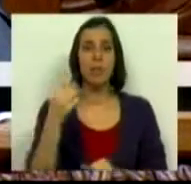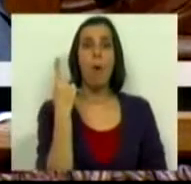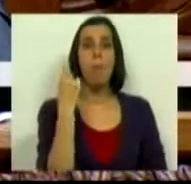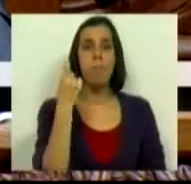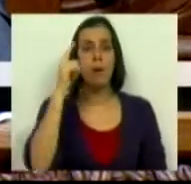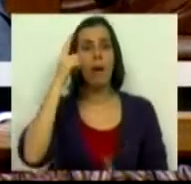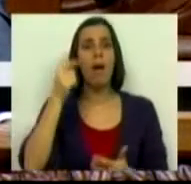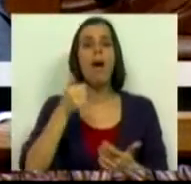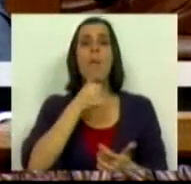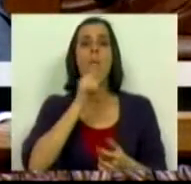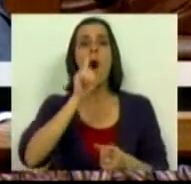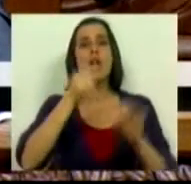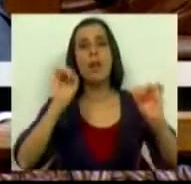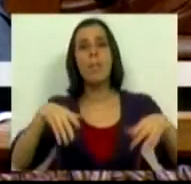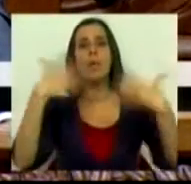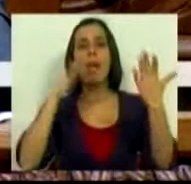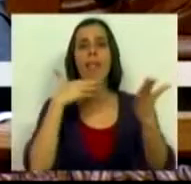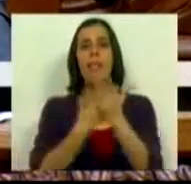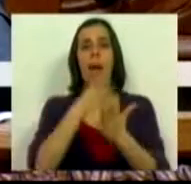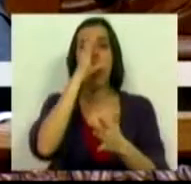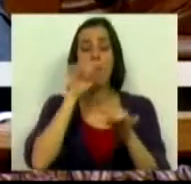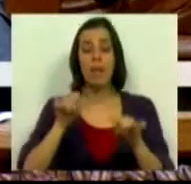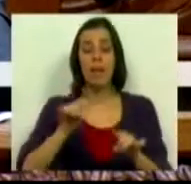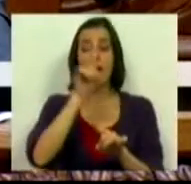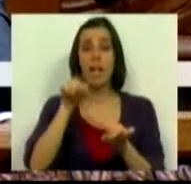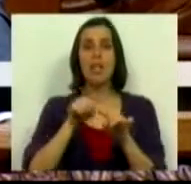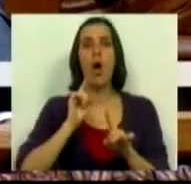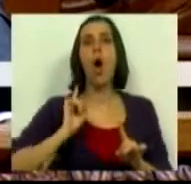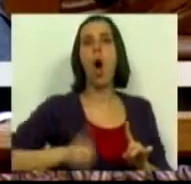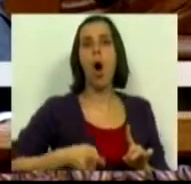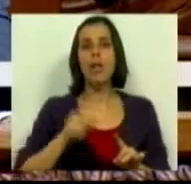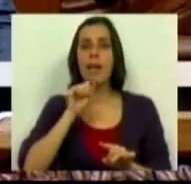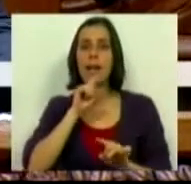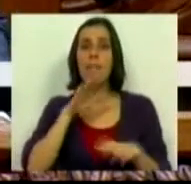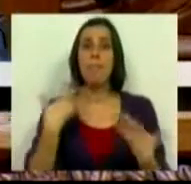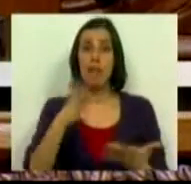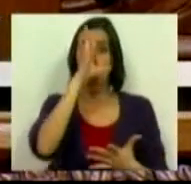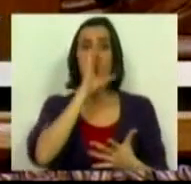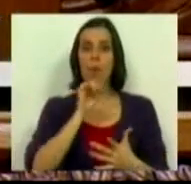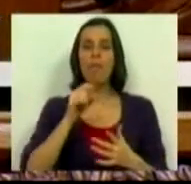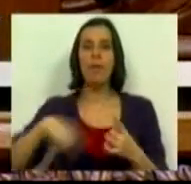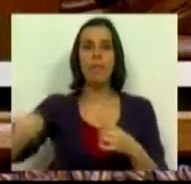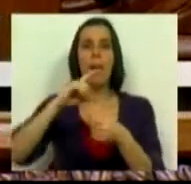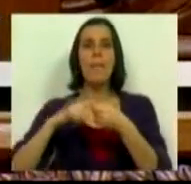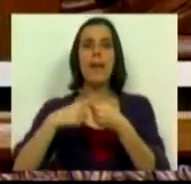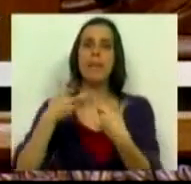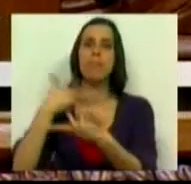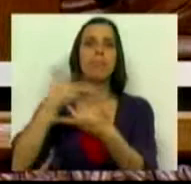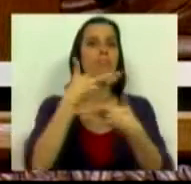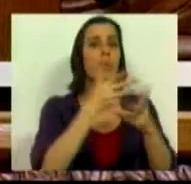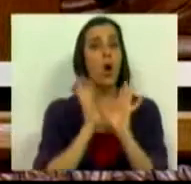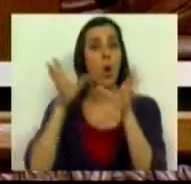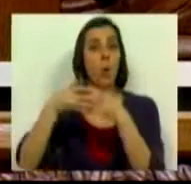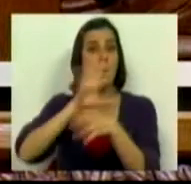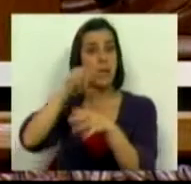apenas saber qual a prioridade dada pelo Governo a esta questão e qual a capacidade do Governo a convencer os seus parceiros no